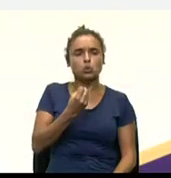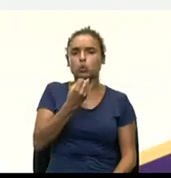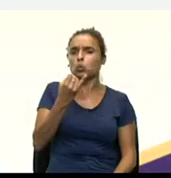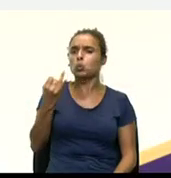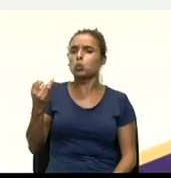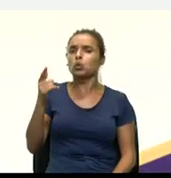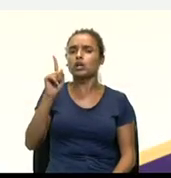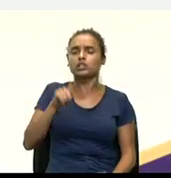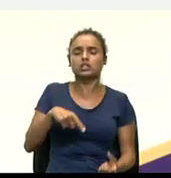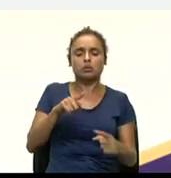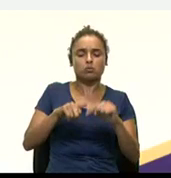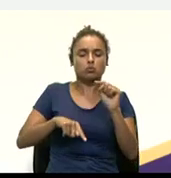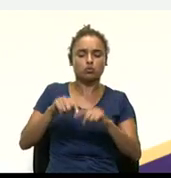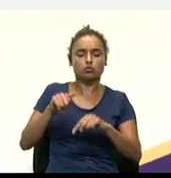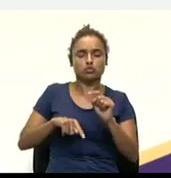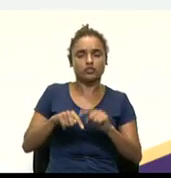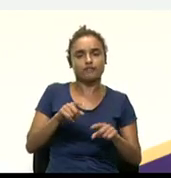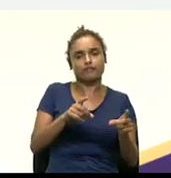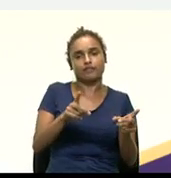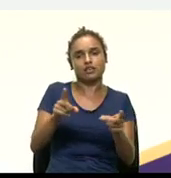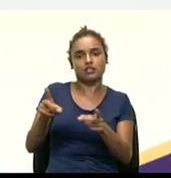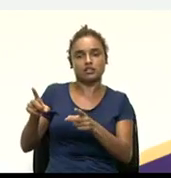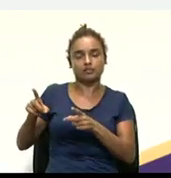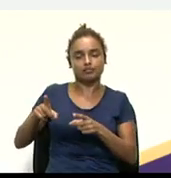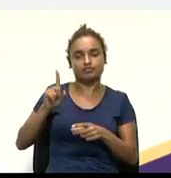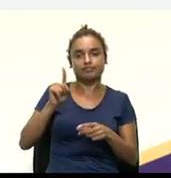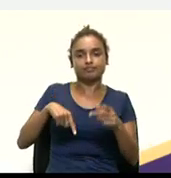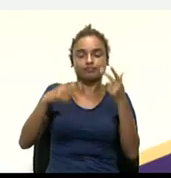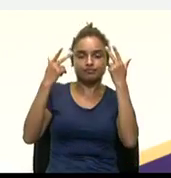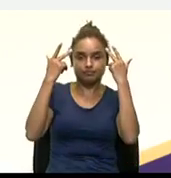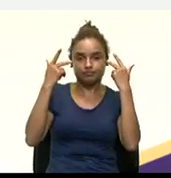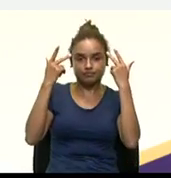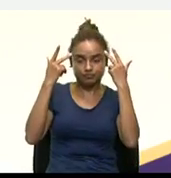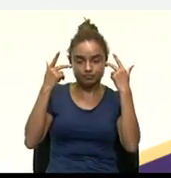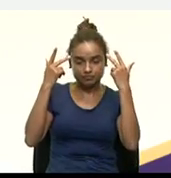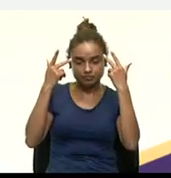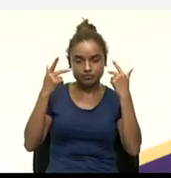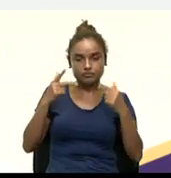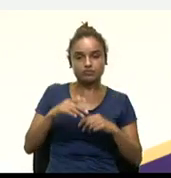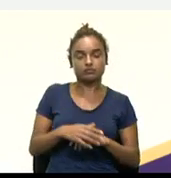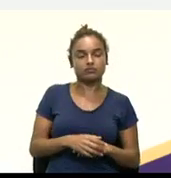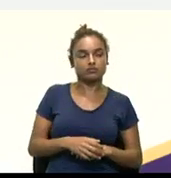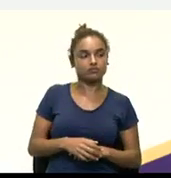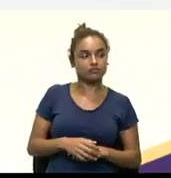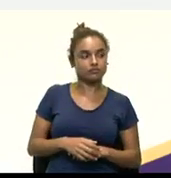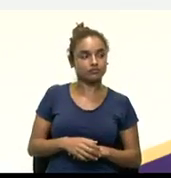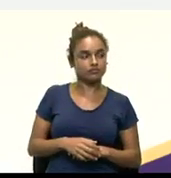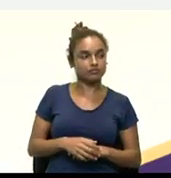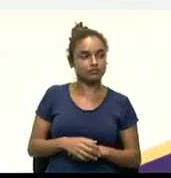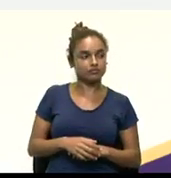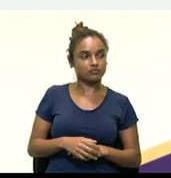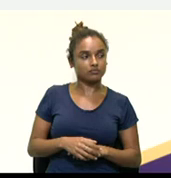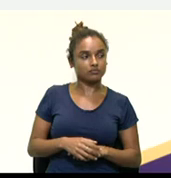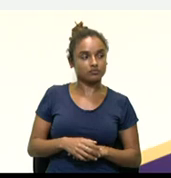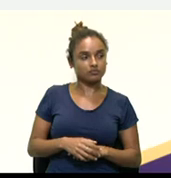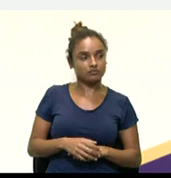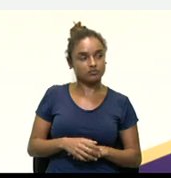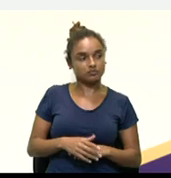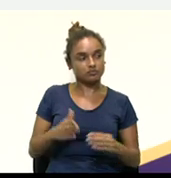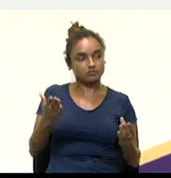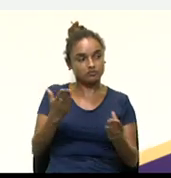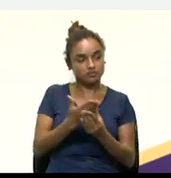virtual? Olha só. Então, as mais comuns, né? Então, que foi identificada. Pacote de